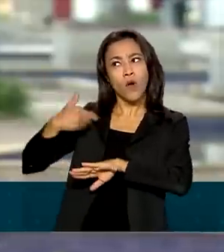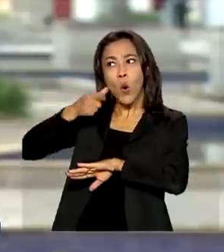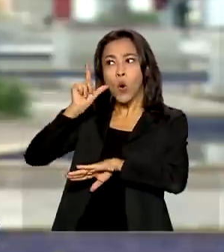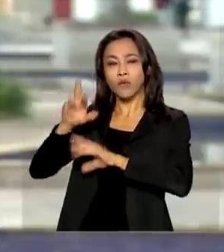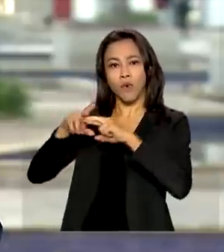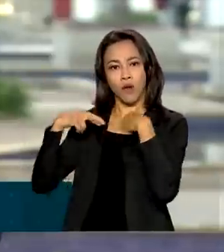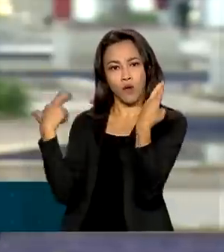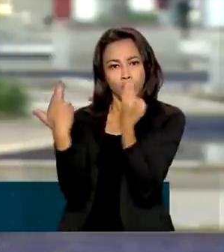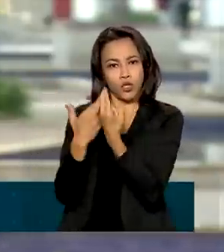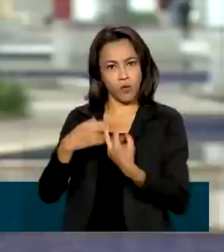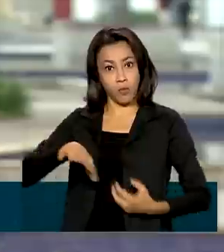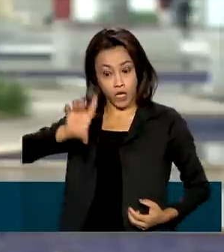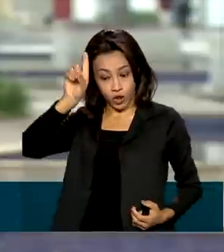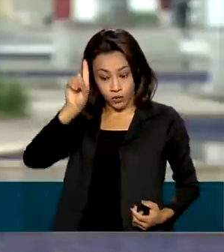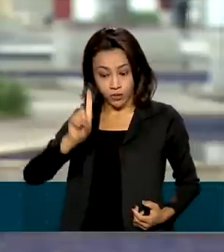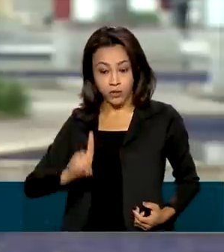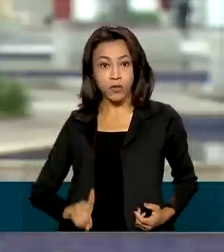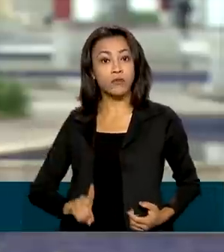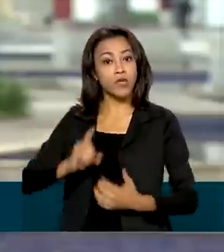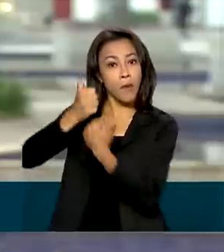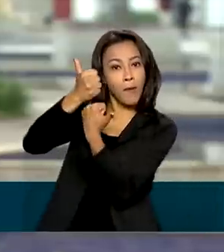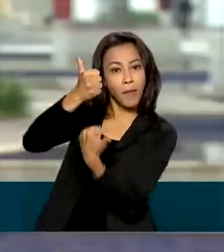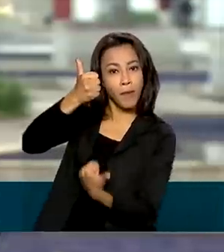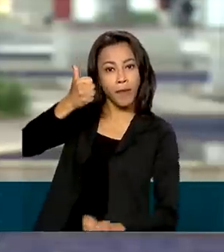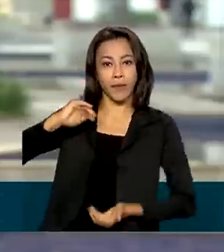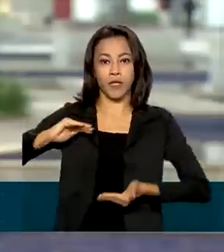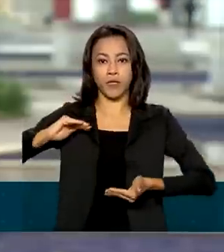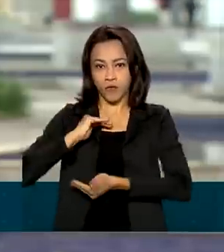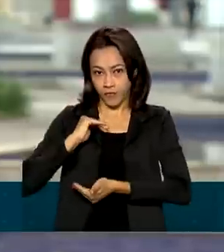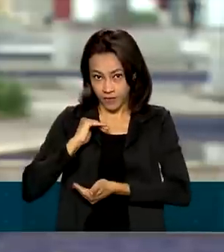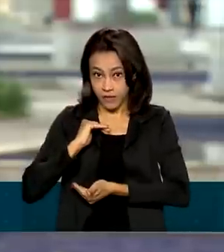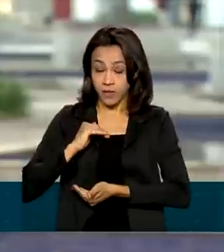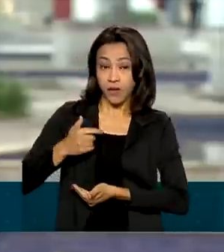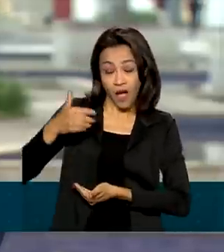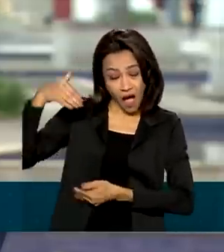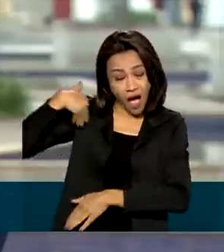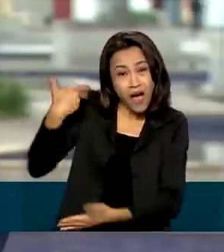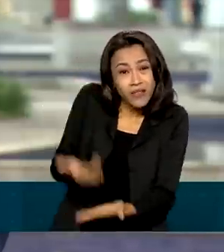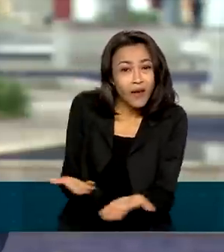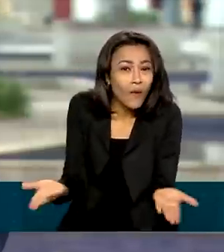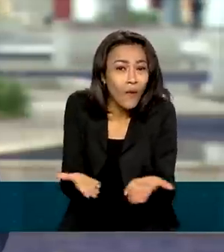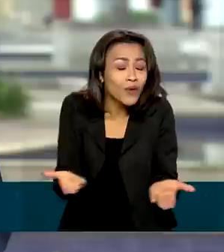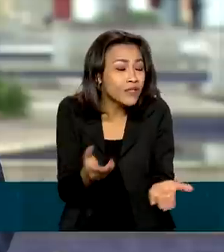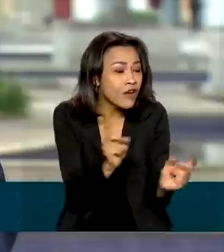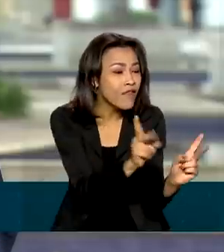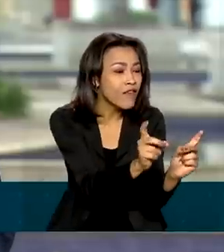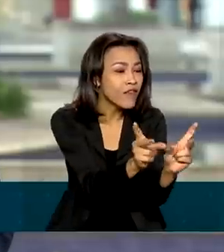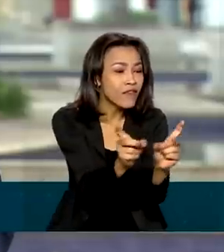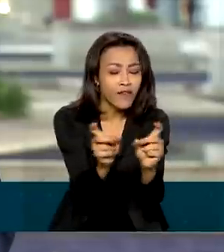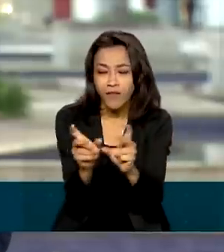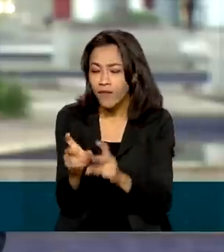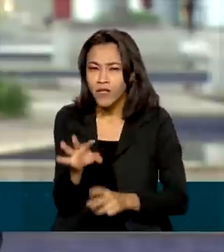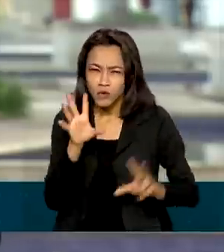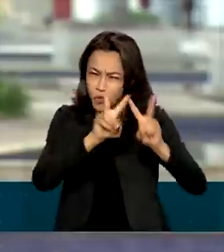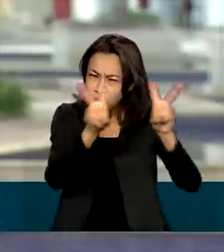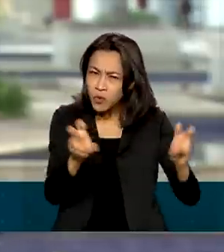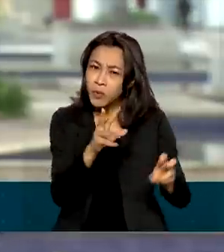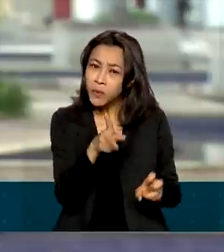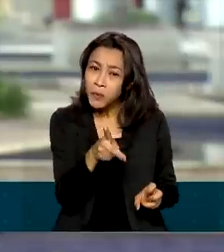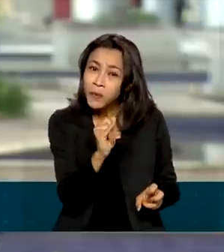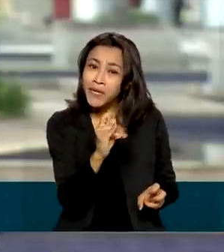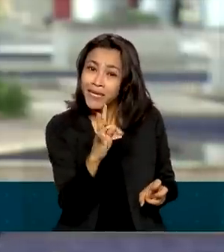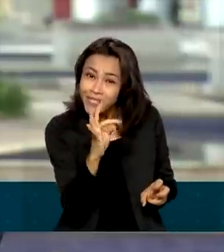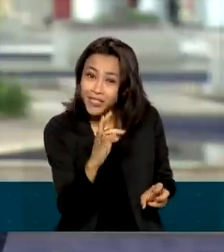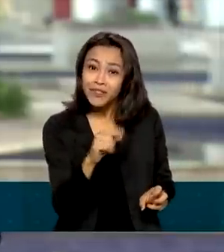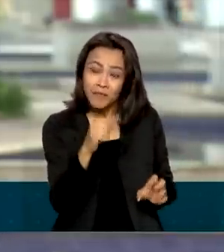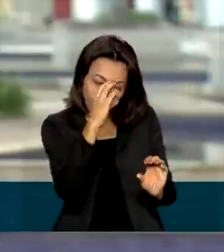pela diretoria colegiada da Anvisa. Até o momento, não existem produtos comerciais específicos regularizados para